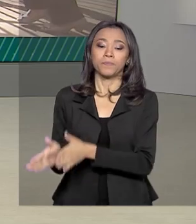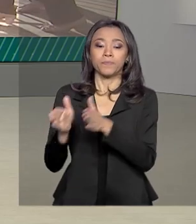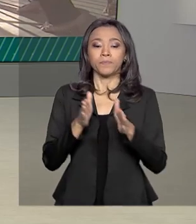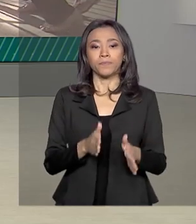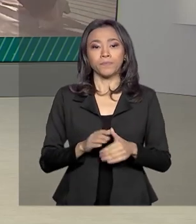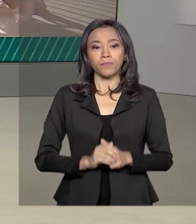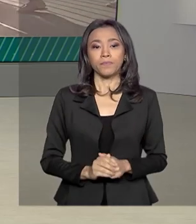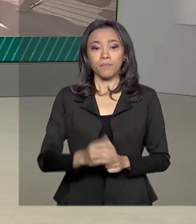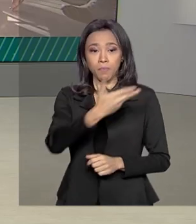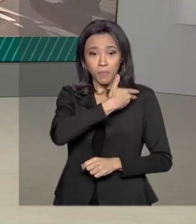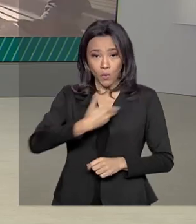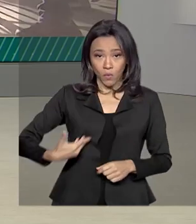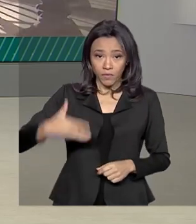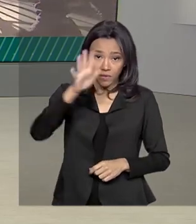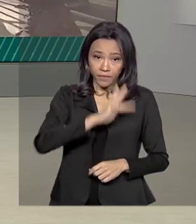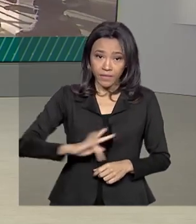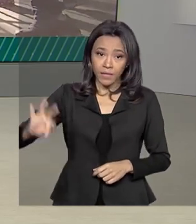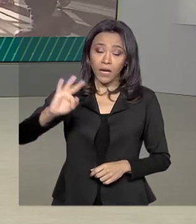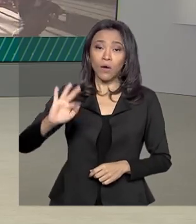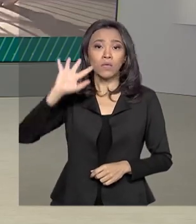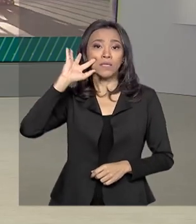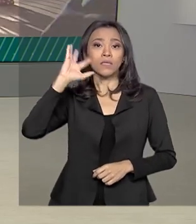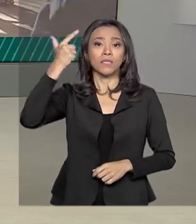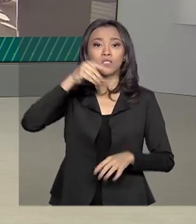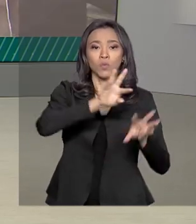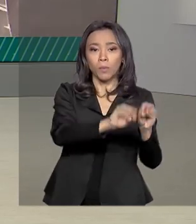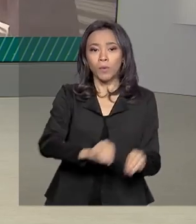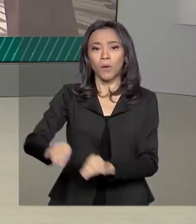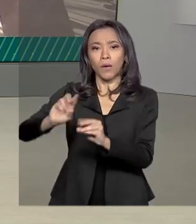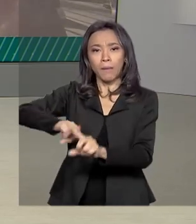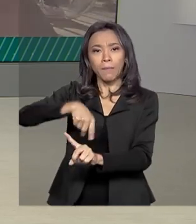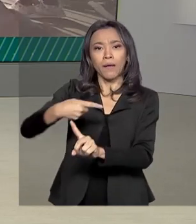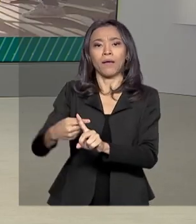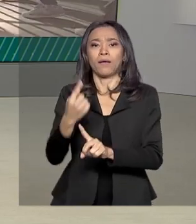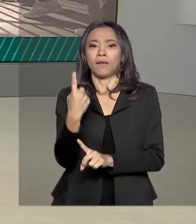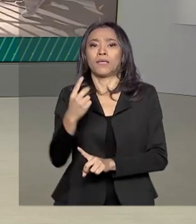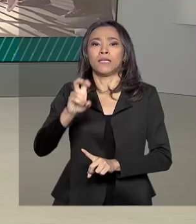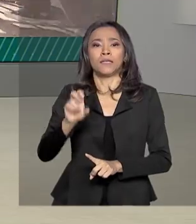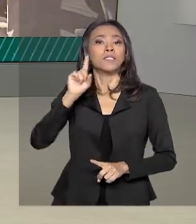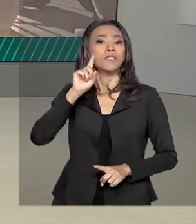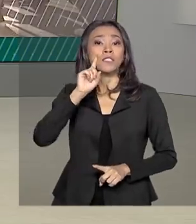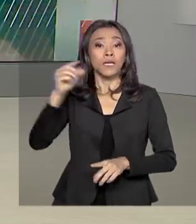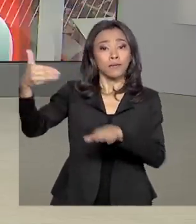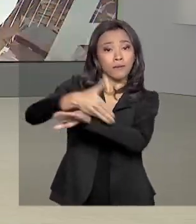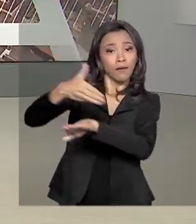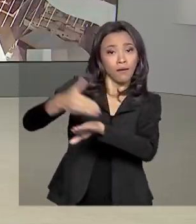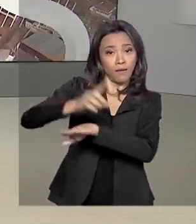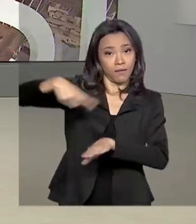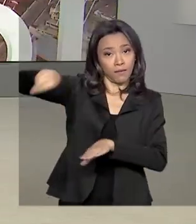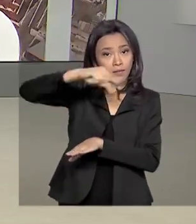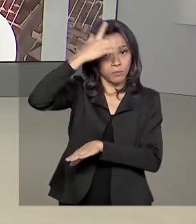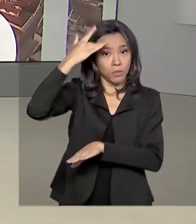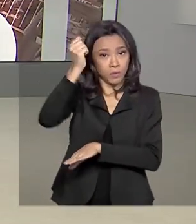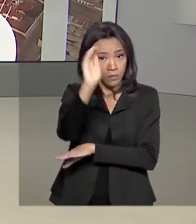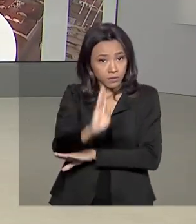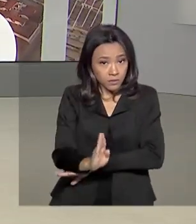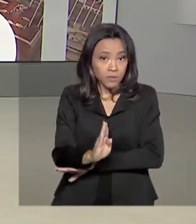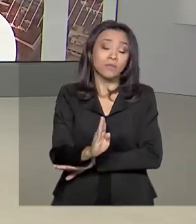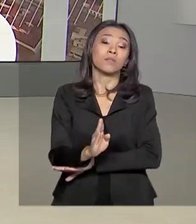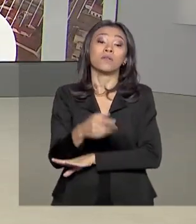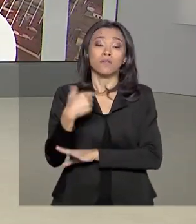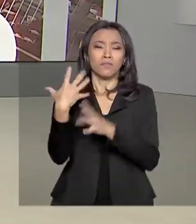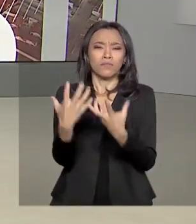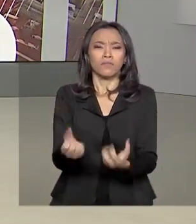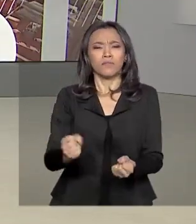O governo federal decidiu prorrogar por mais 15 dias a entrada de estrangeiros no país. Vamos agora ao Rio de